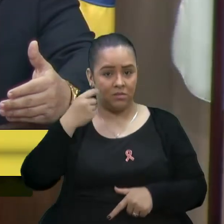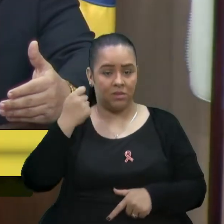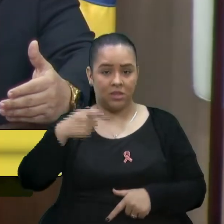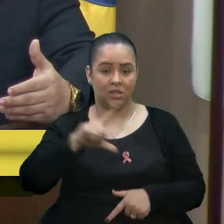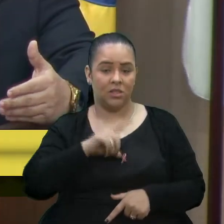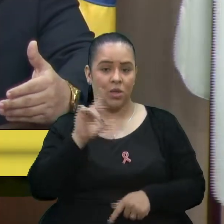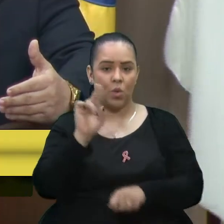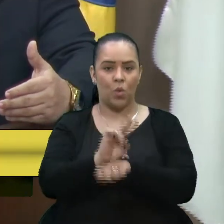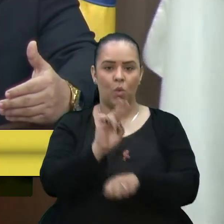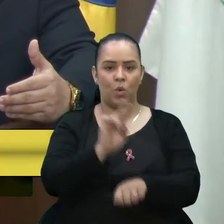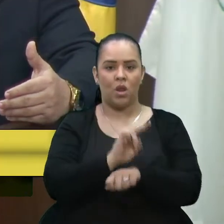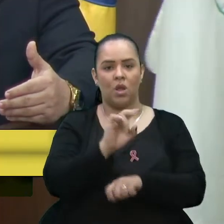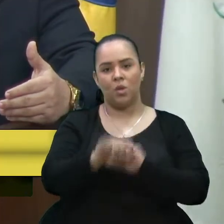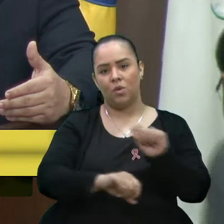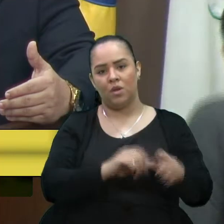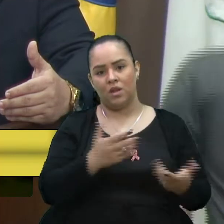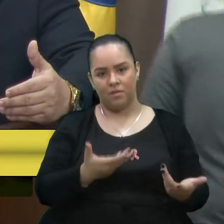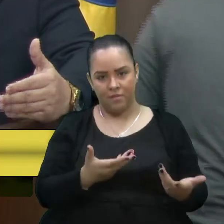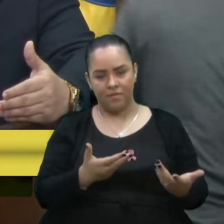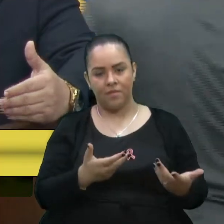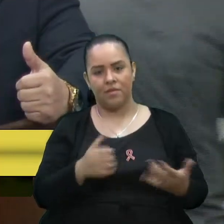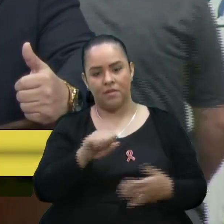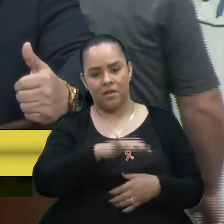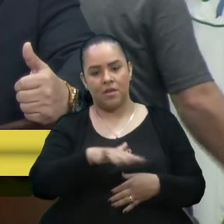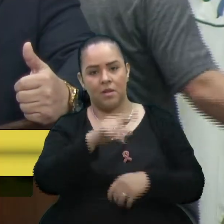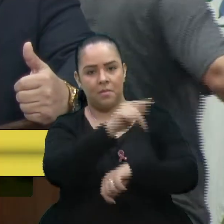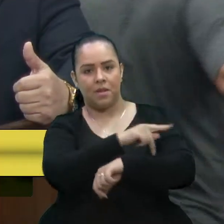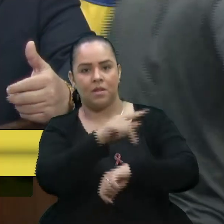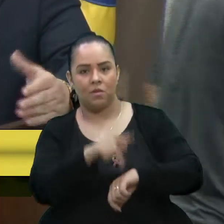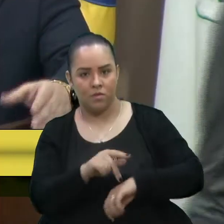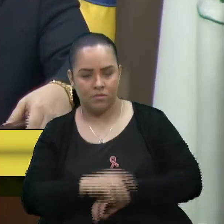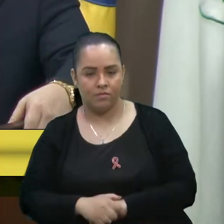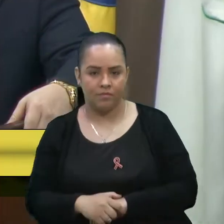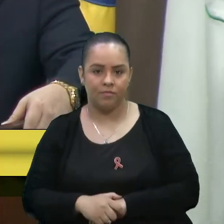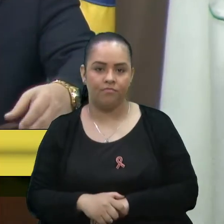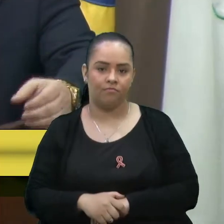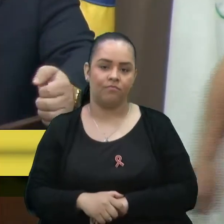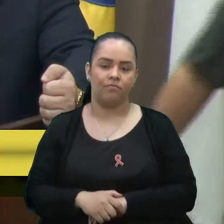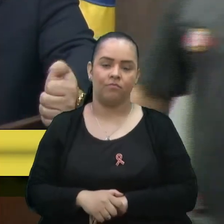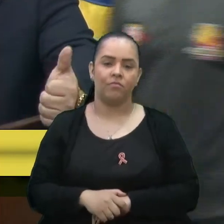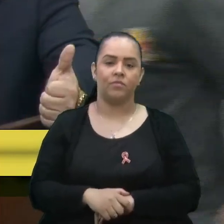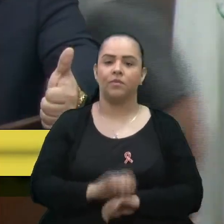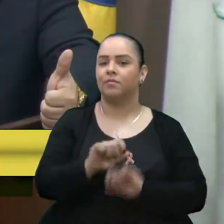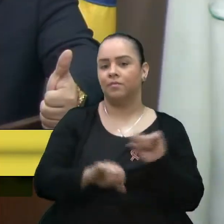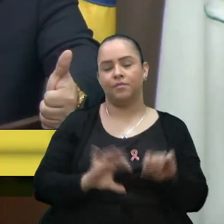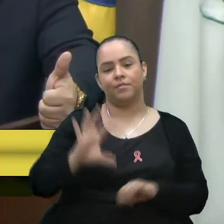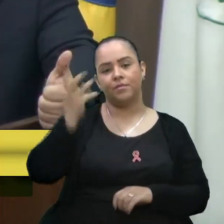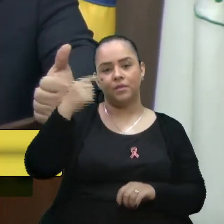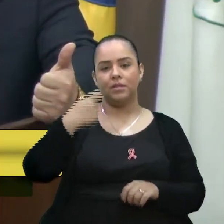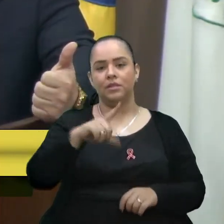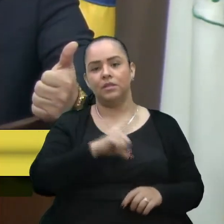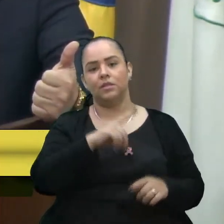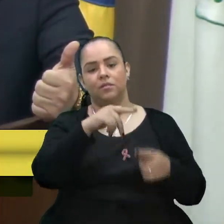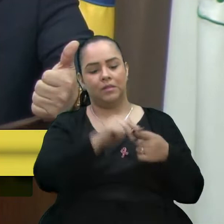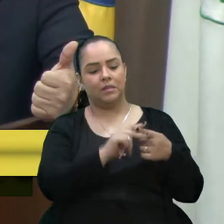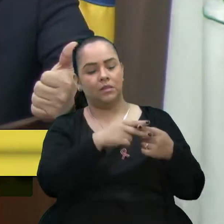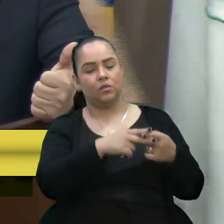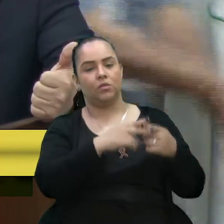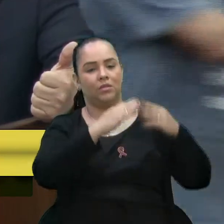cuidar justamente da parte pedagógica e aí acabam tendo que reformar o telhado, fazer,